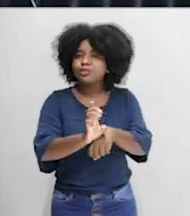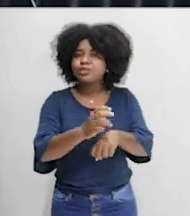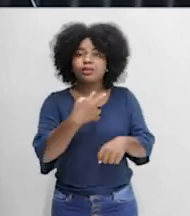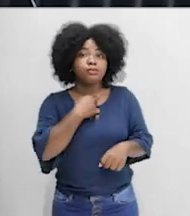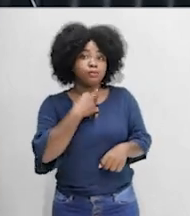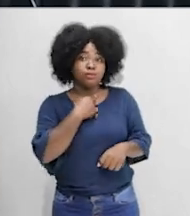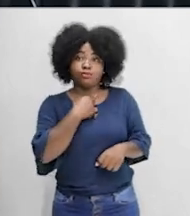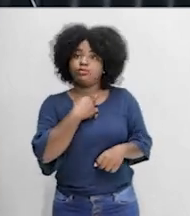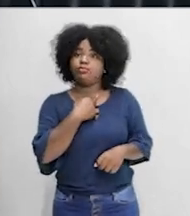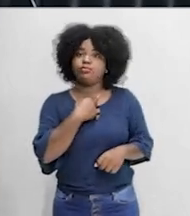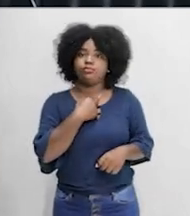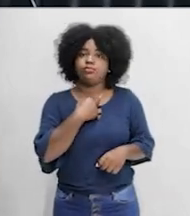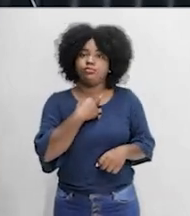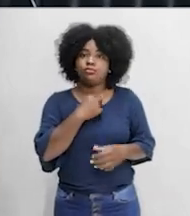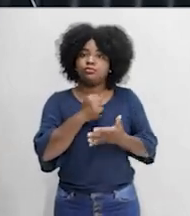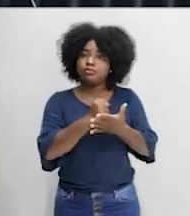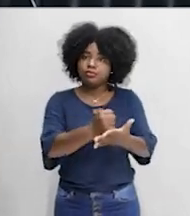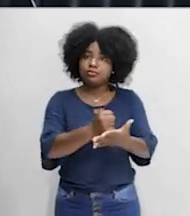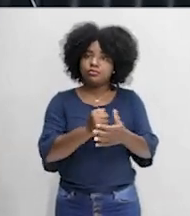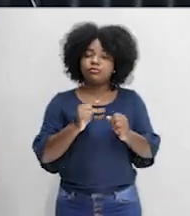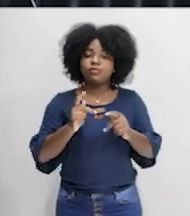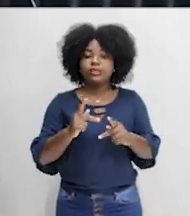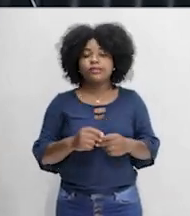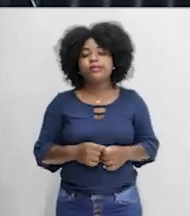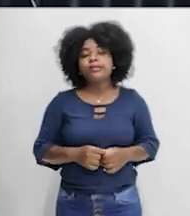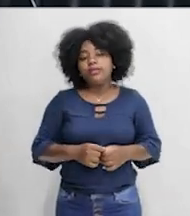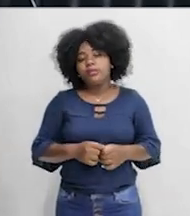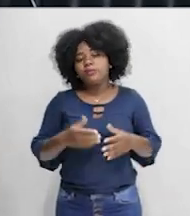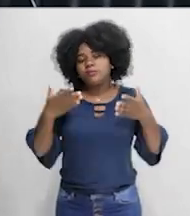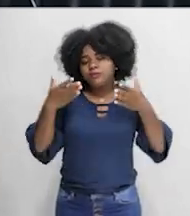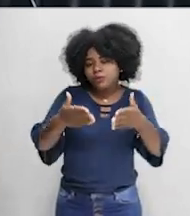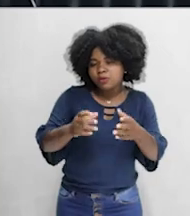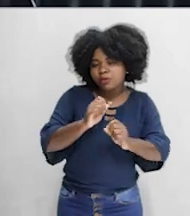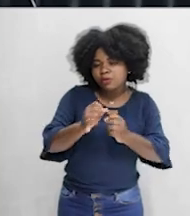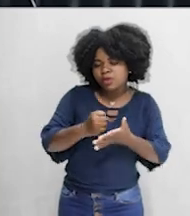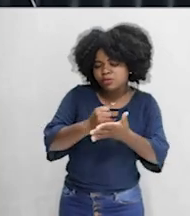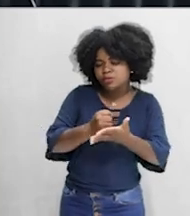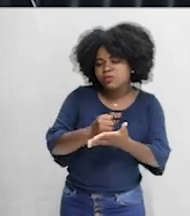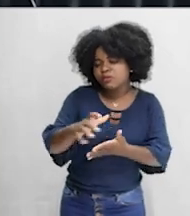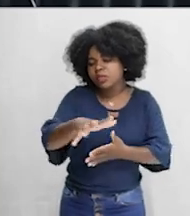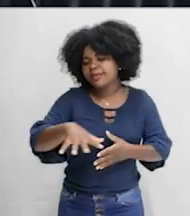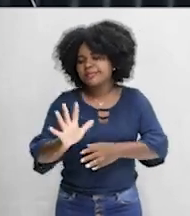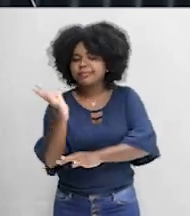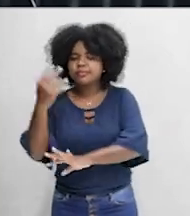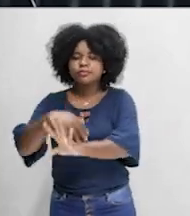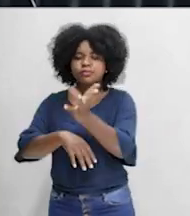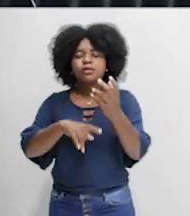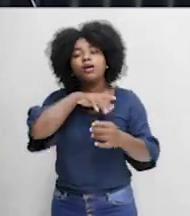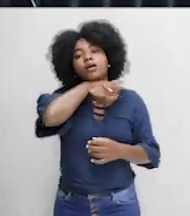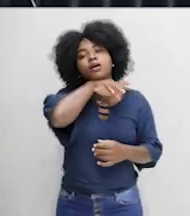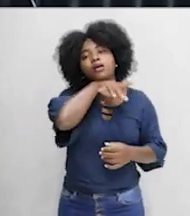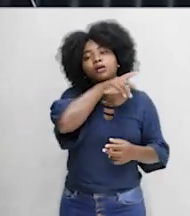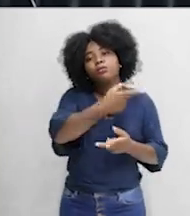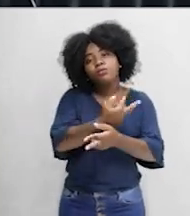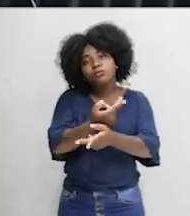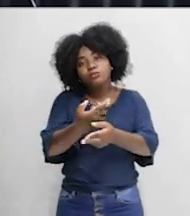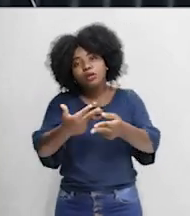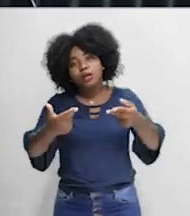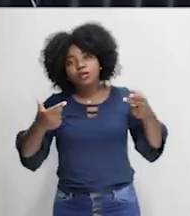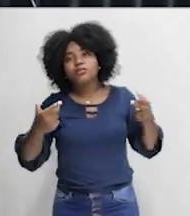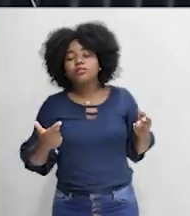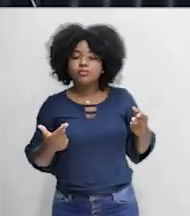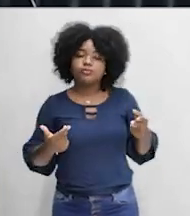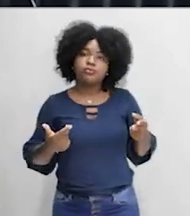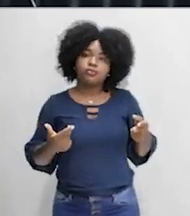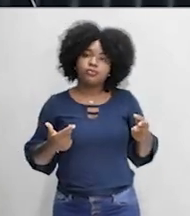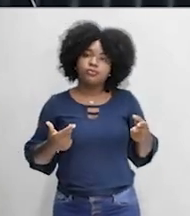Está certo? Então, buscando ajudar, está certo? Por exemplo, ao meio ambiente, aos animais. Ou seja, tem uma série de funções que as ONGs podem